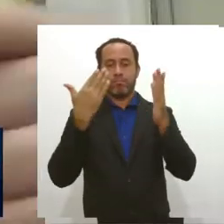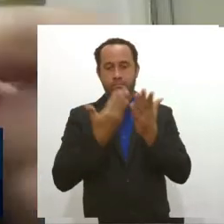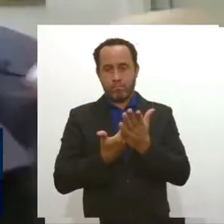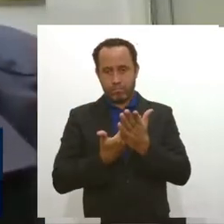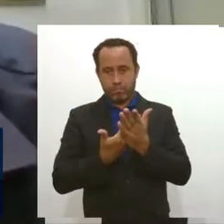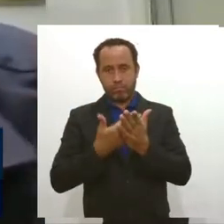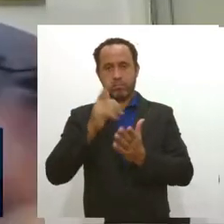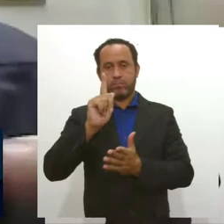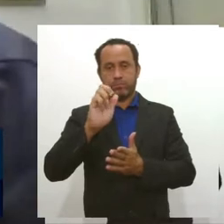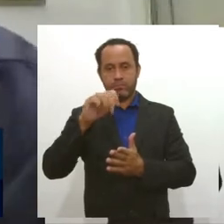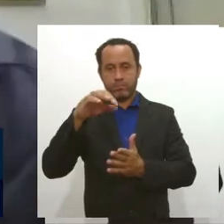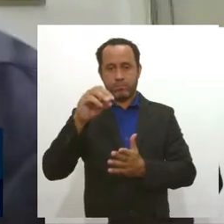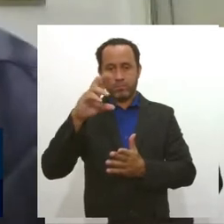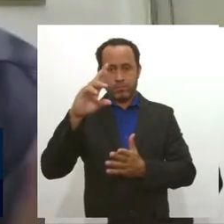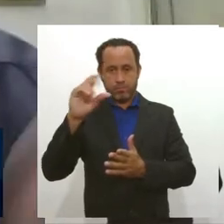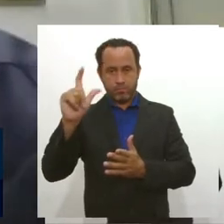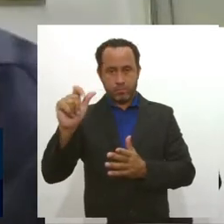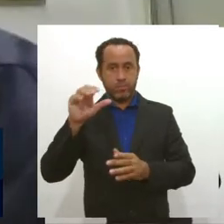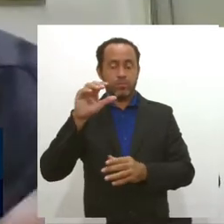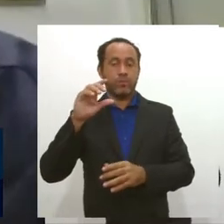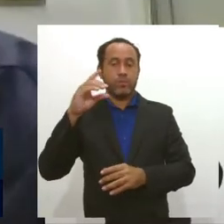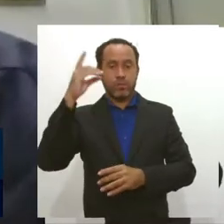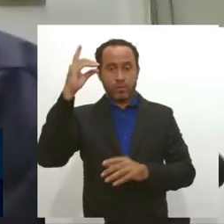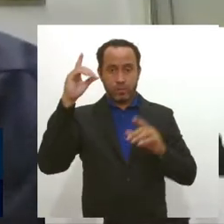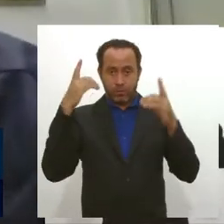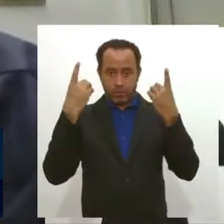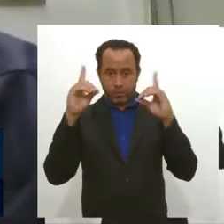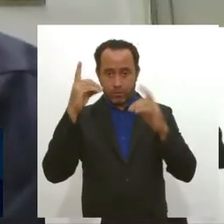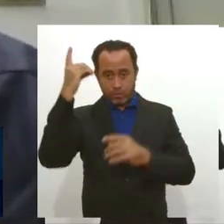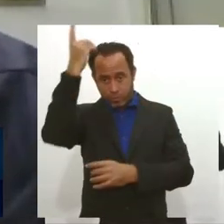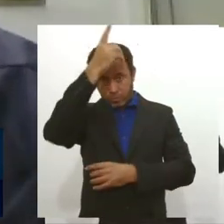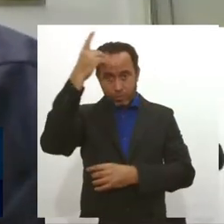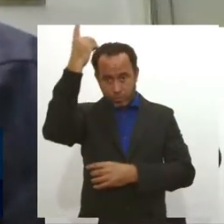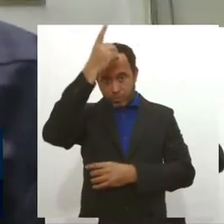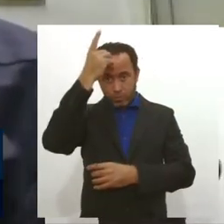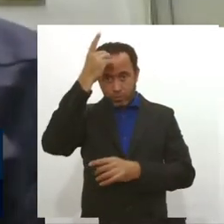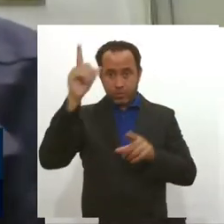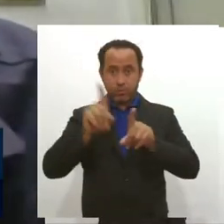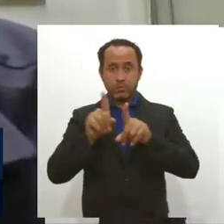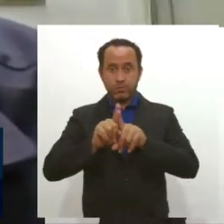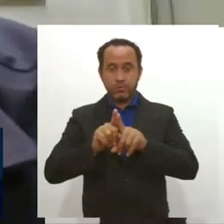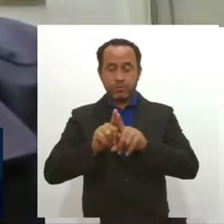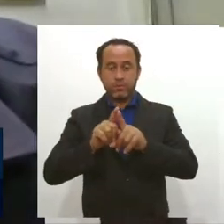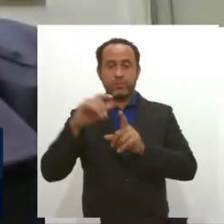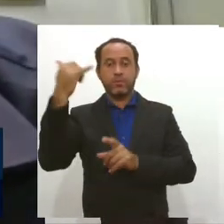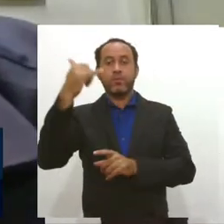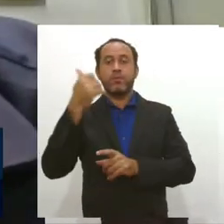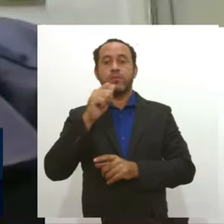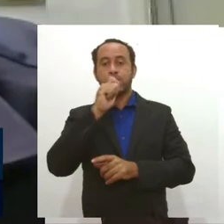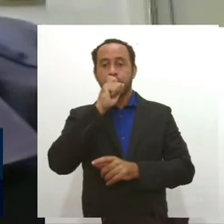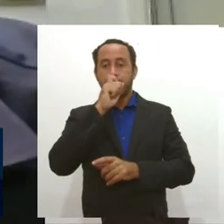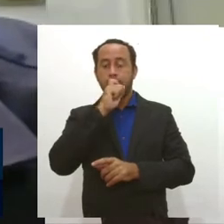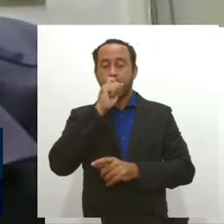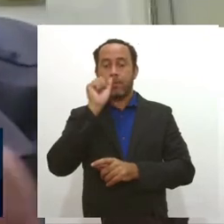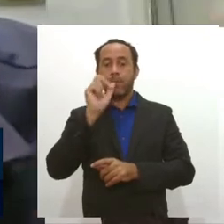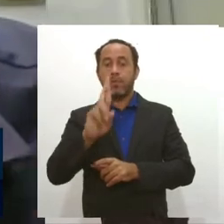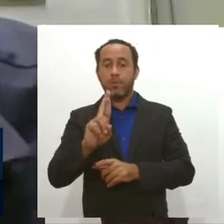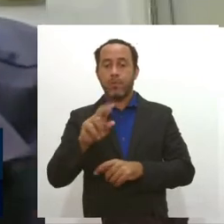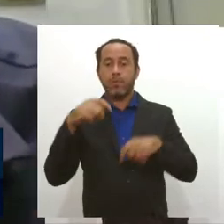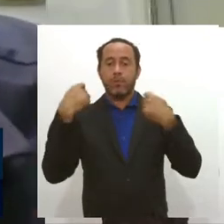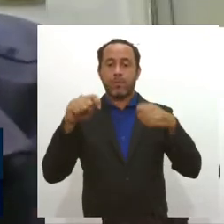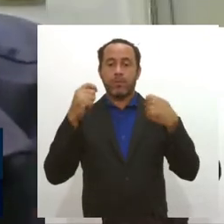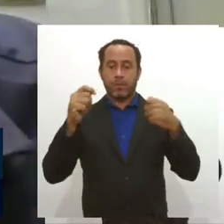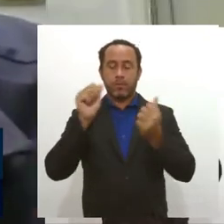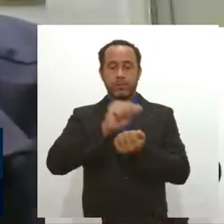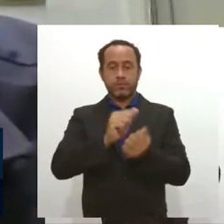Calazans, em Nossa Senhora das Dores, haja vista existir um projeto de climatização das salas de aulas, parado por necessidade de